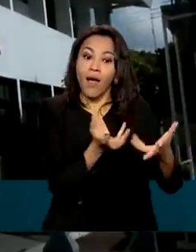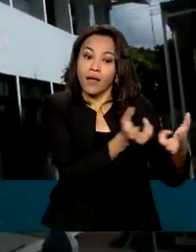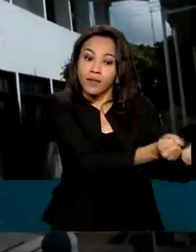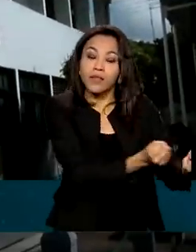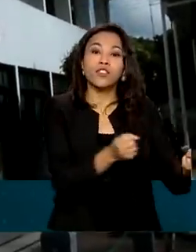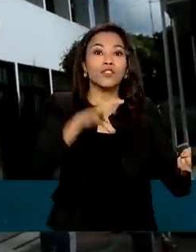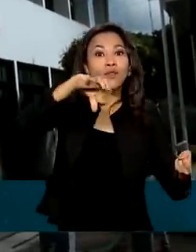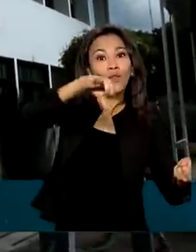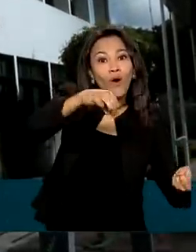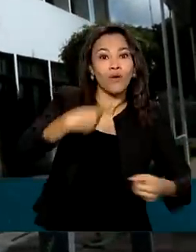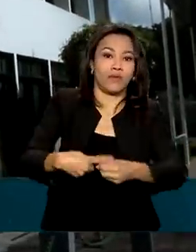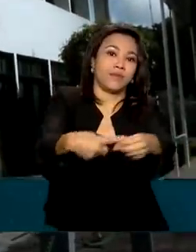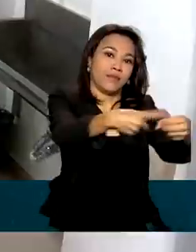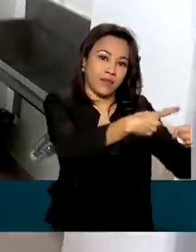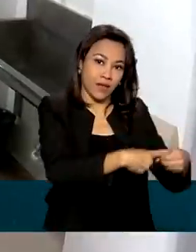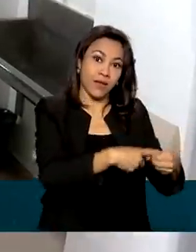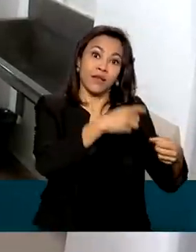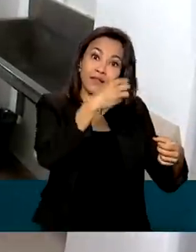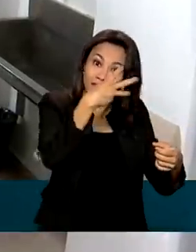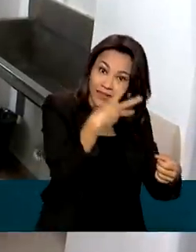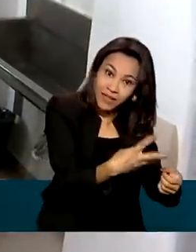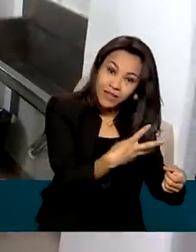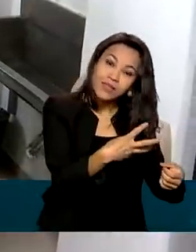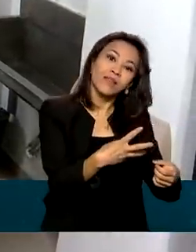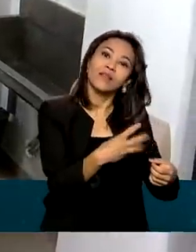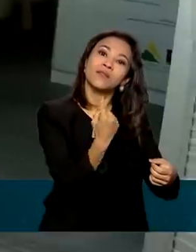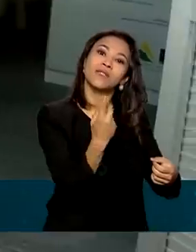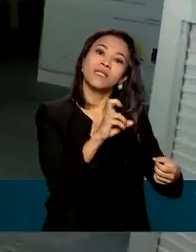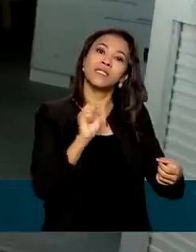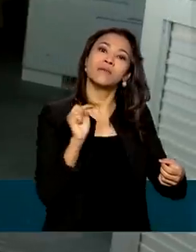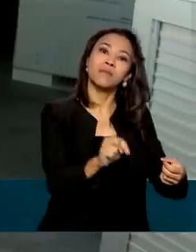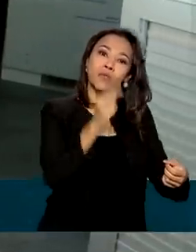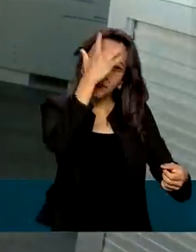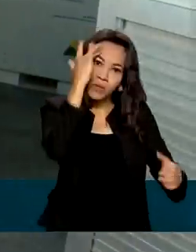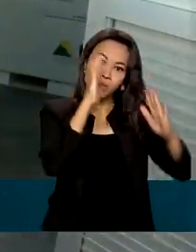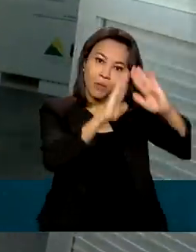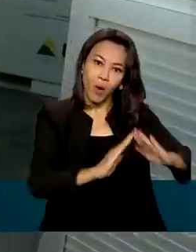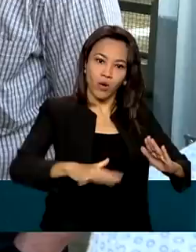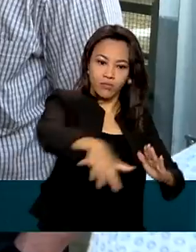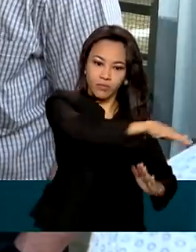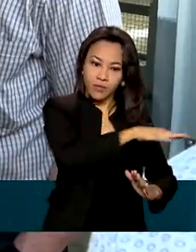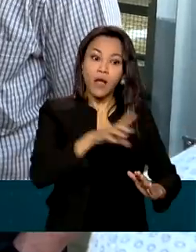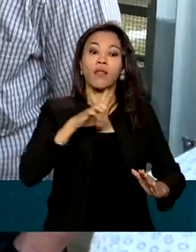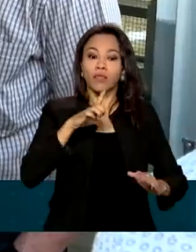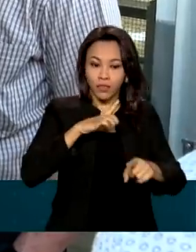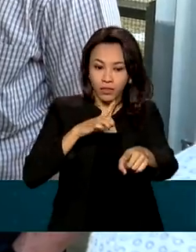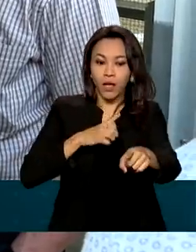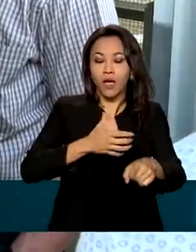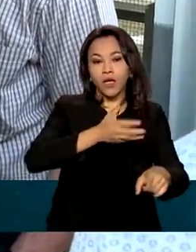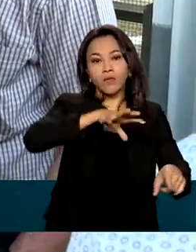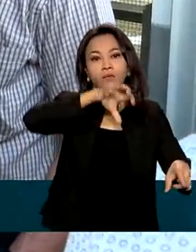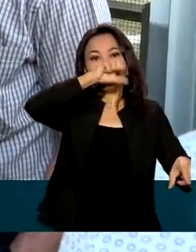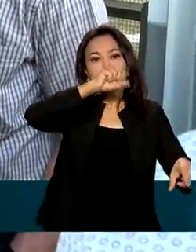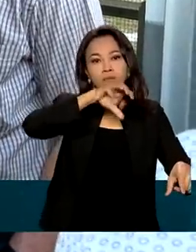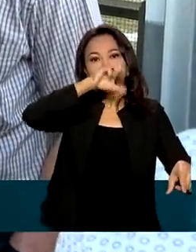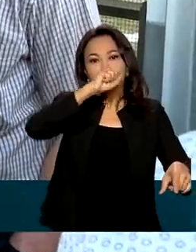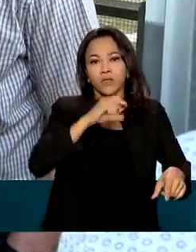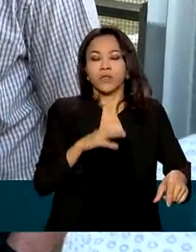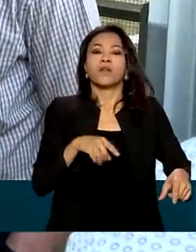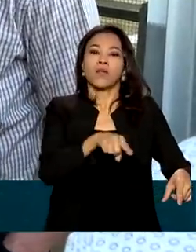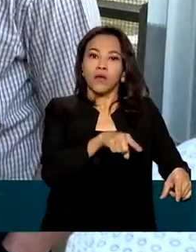municípios, cerca de 315 mil habitantes. O hospital tem uma usina de oxigênio. Durante a pandemia,